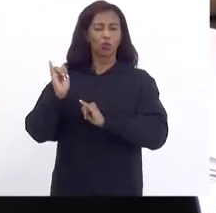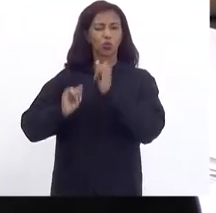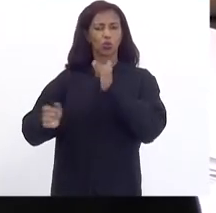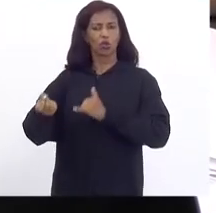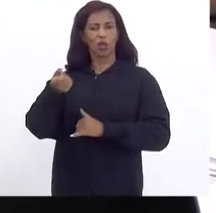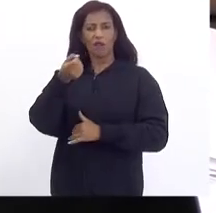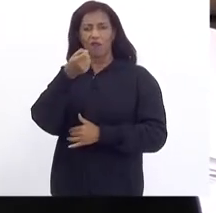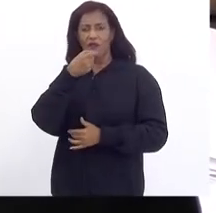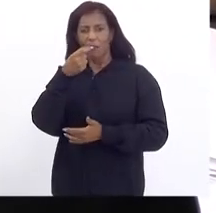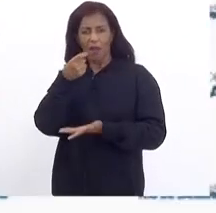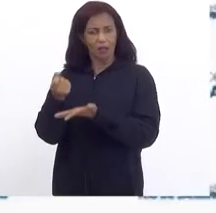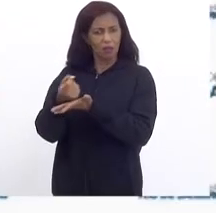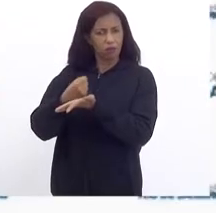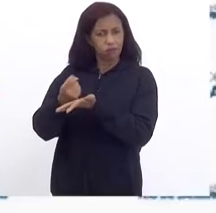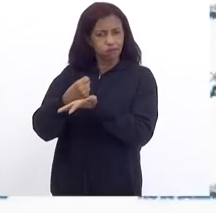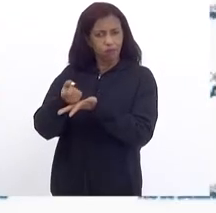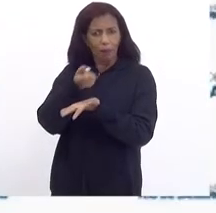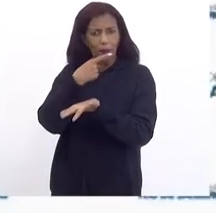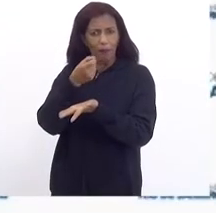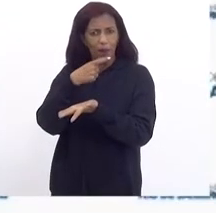Agressiva De